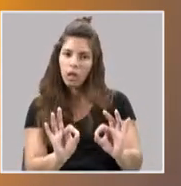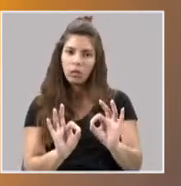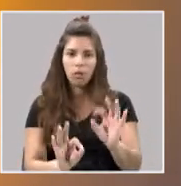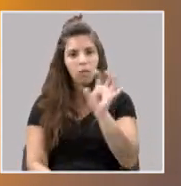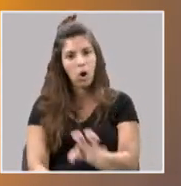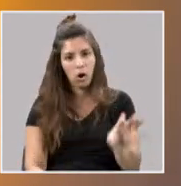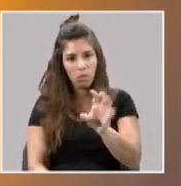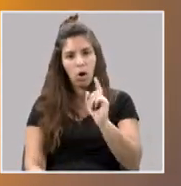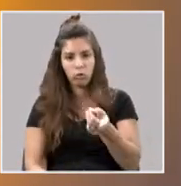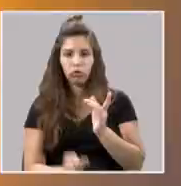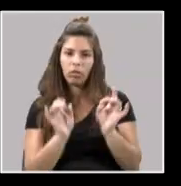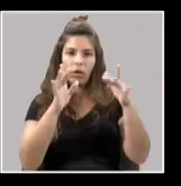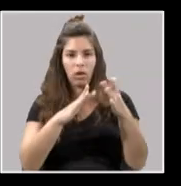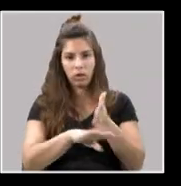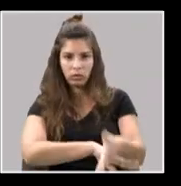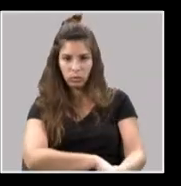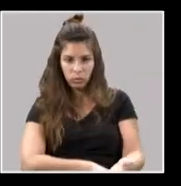forma como usa as redes sociais.